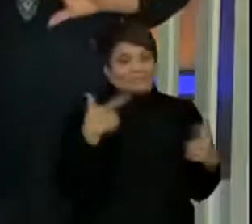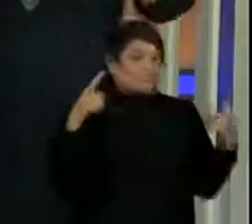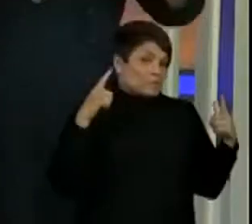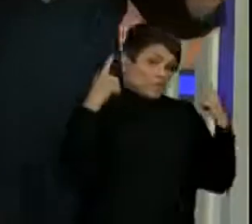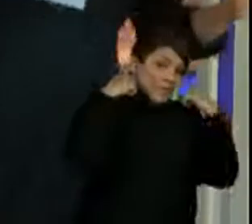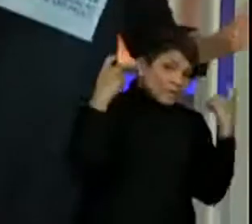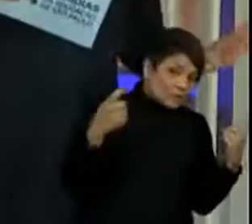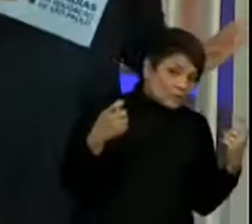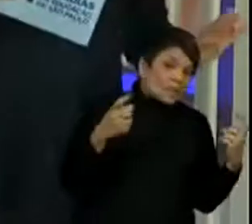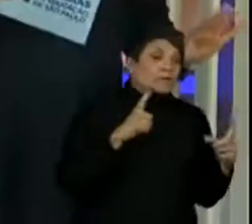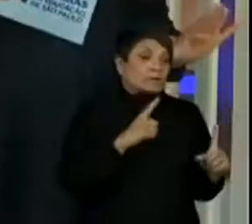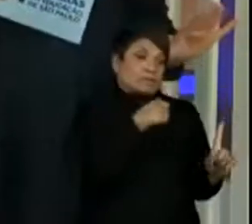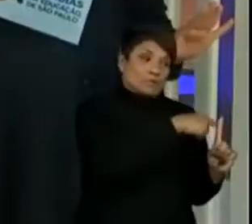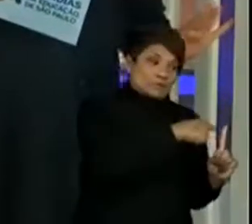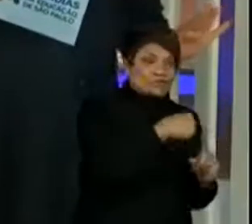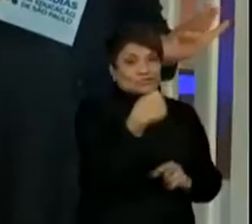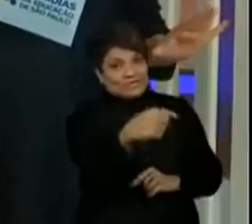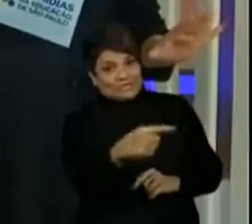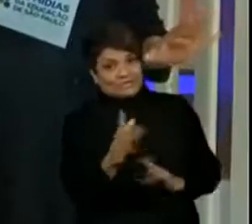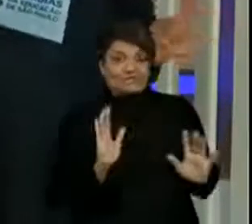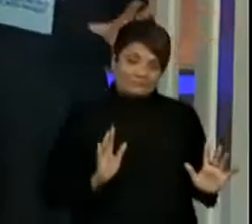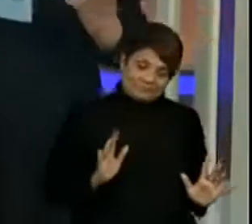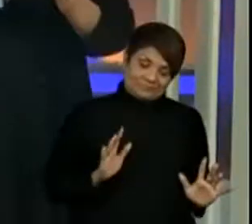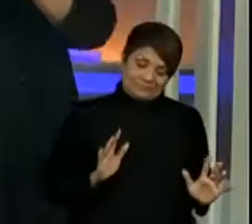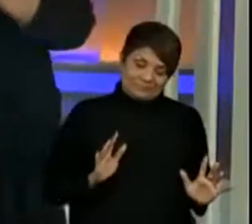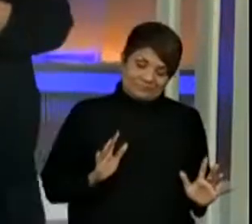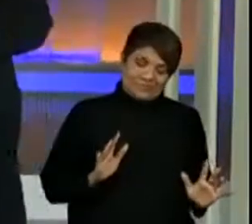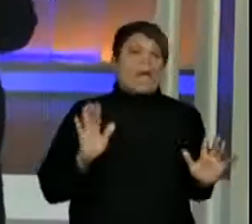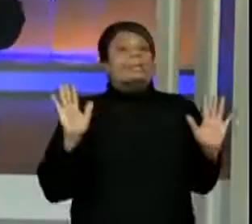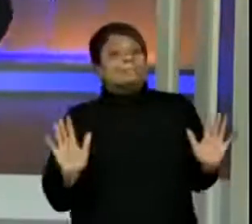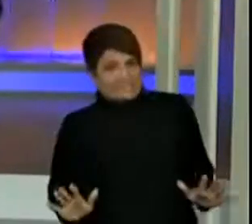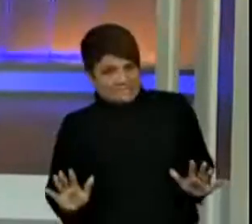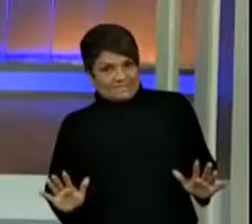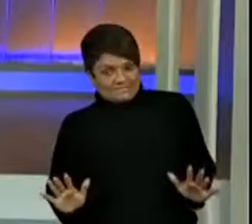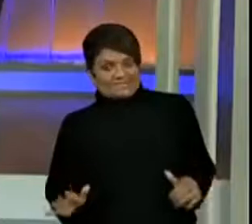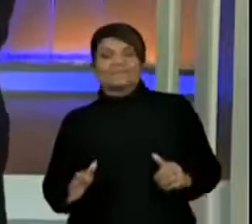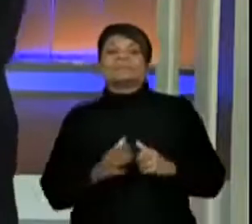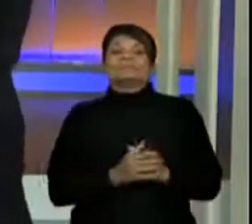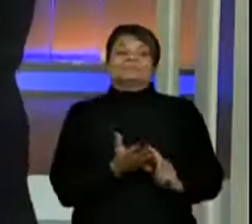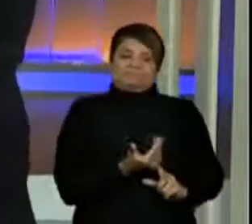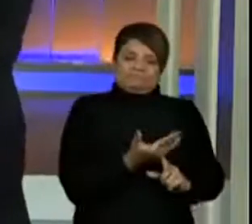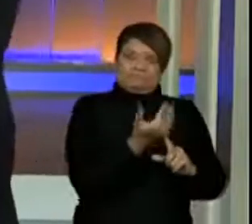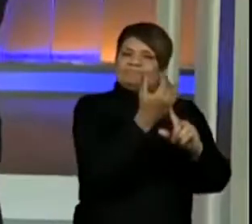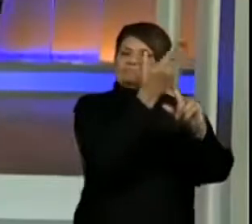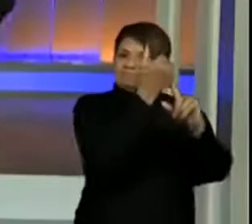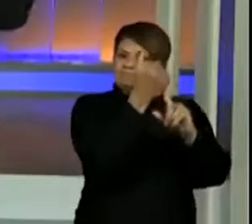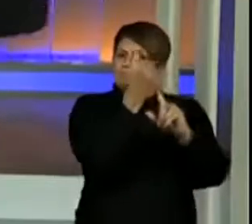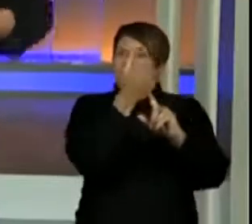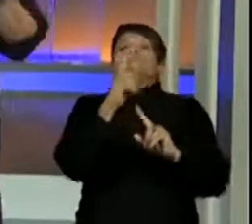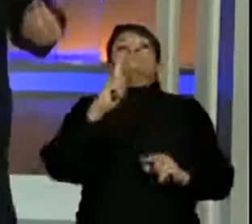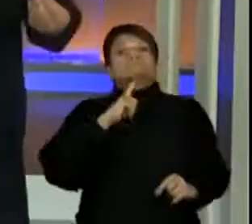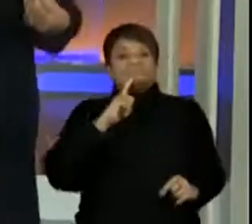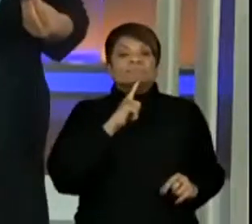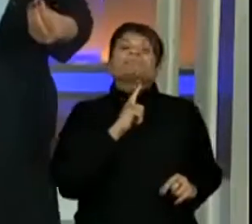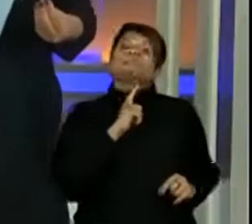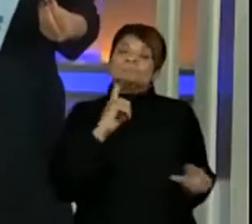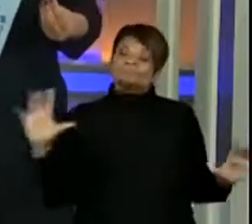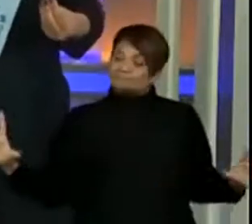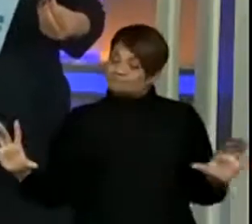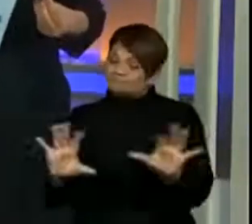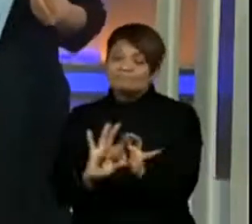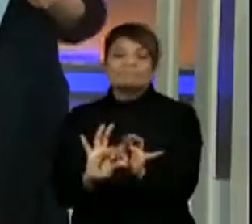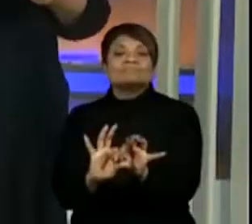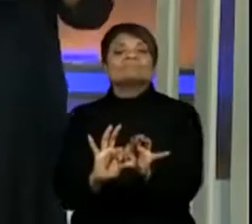pontos positivos e os seus pontos negativos. Mas, a tecnologia está nos unindo.